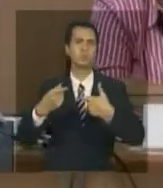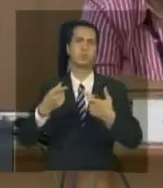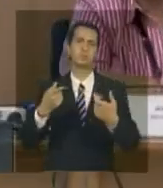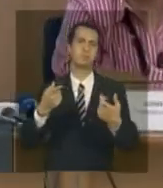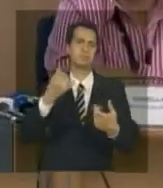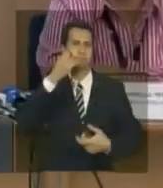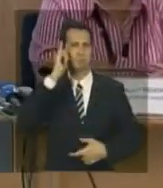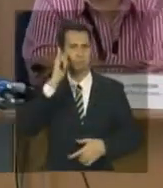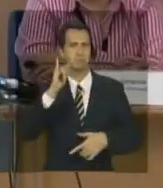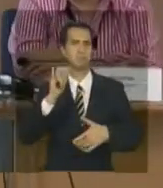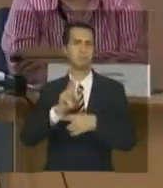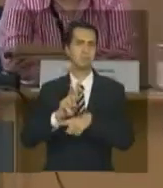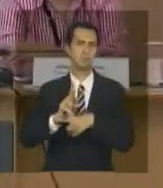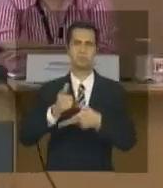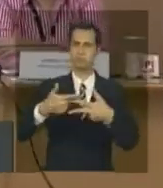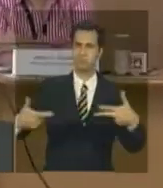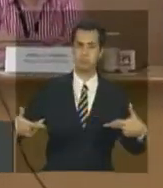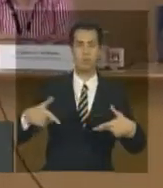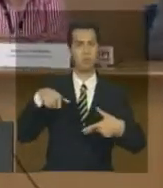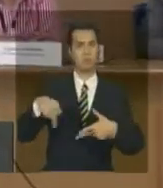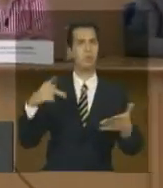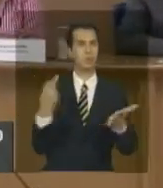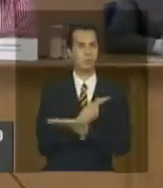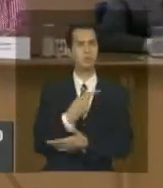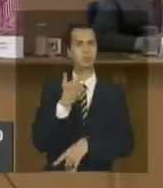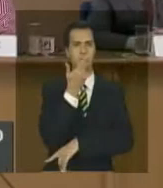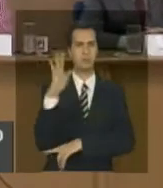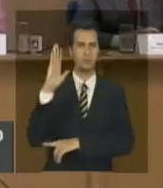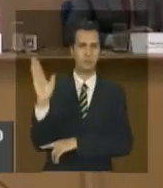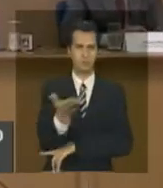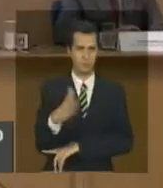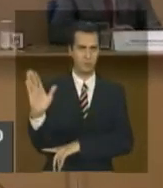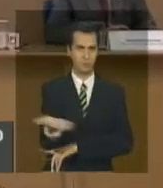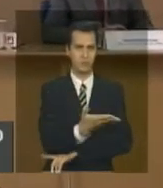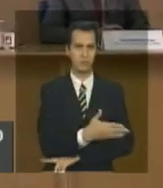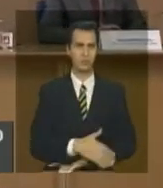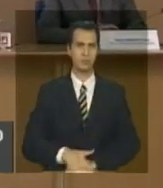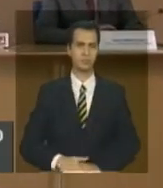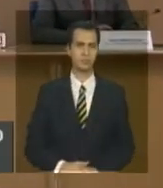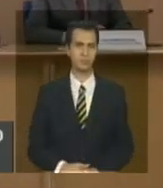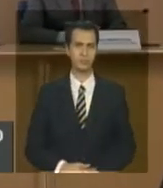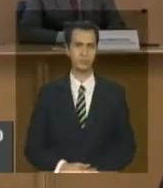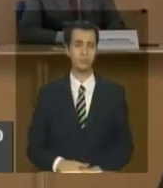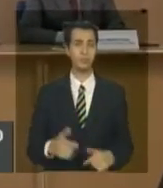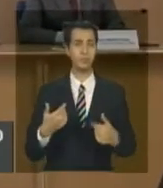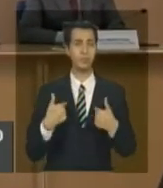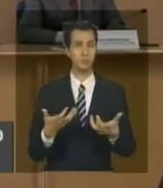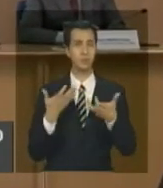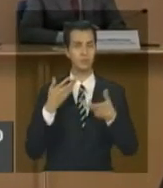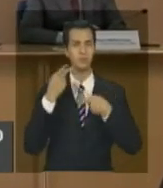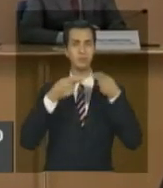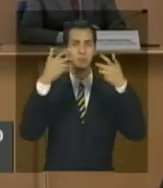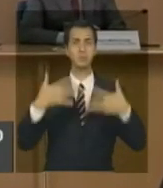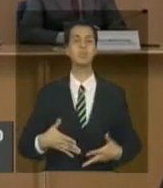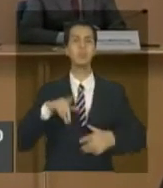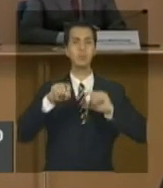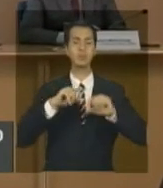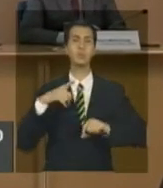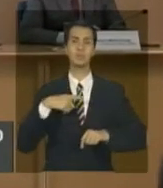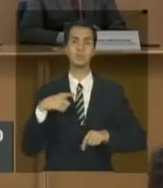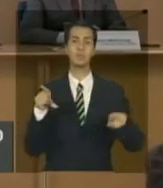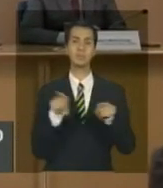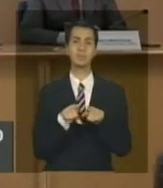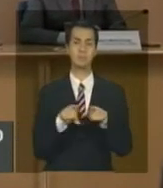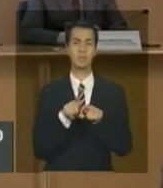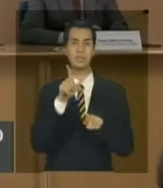também estão responsáveis pela ocupação. Eu destacaria uma questão que nos preocupa muito que são os desmatamentos na bacia do